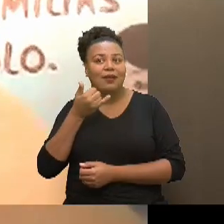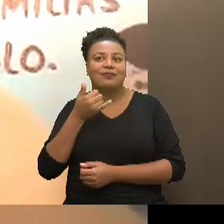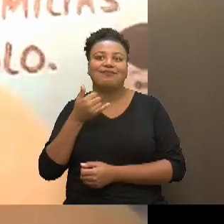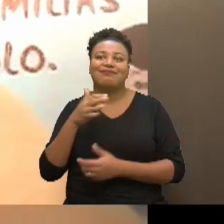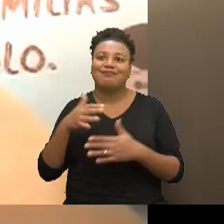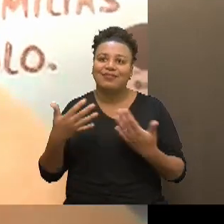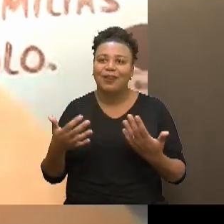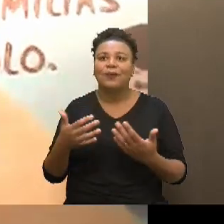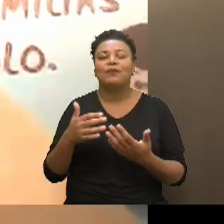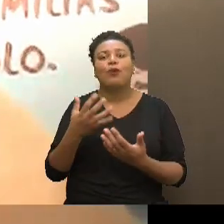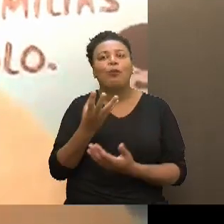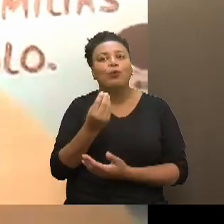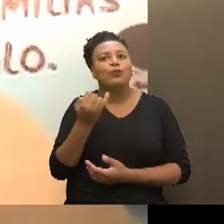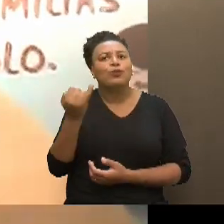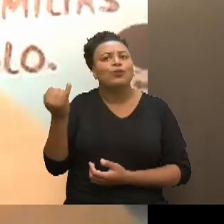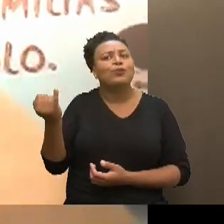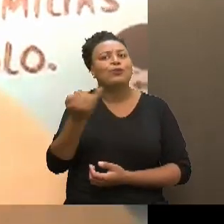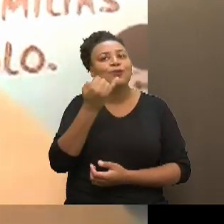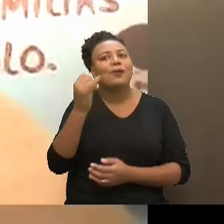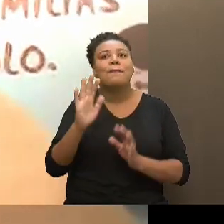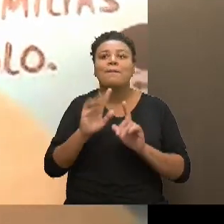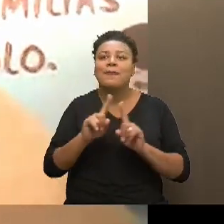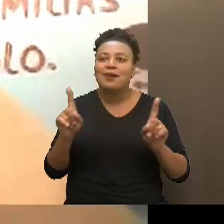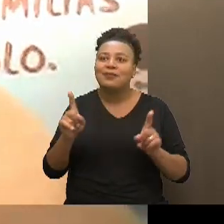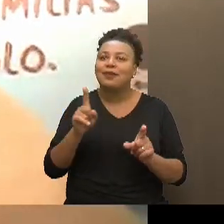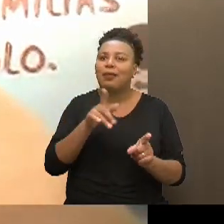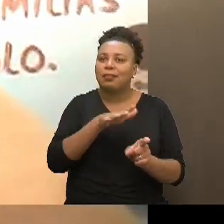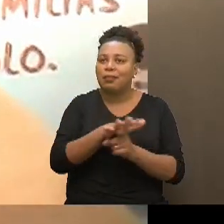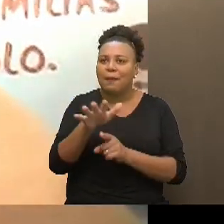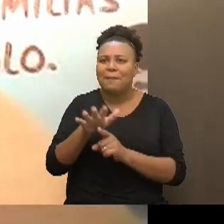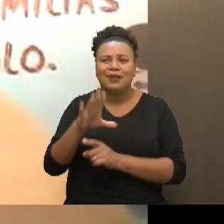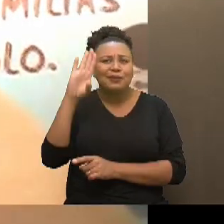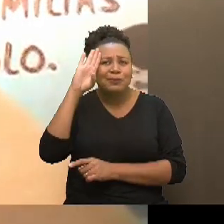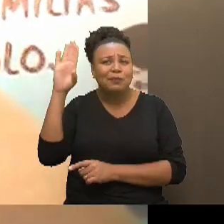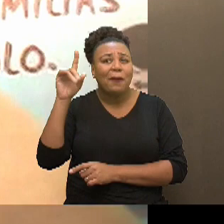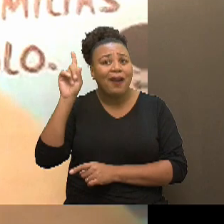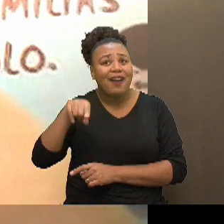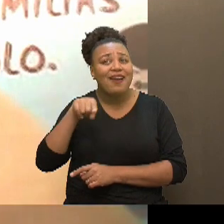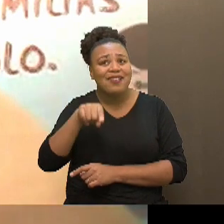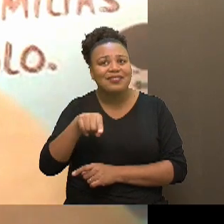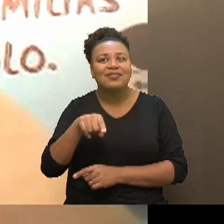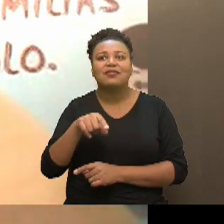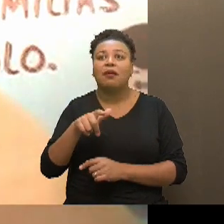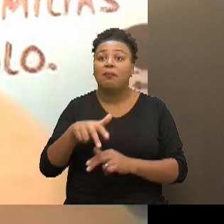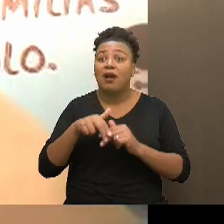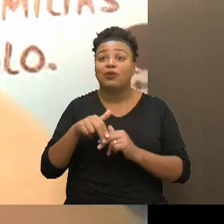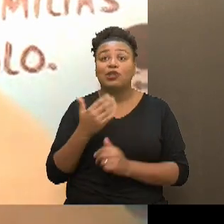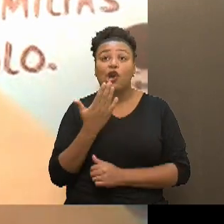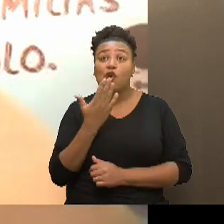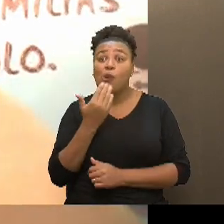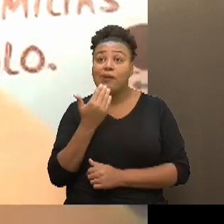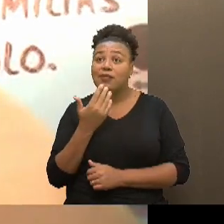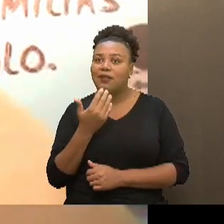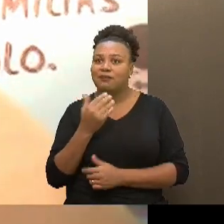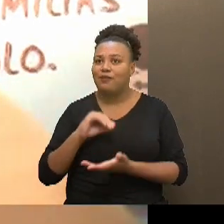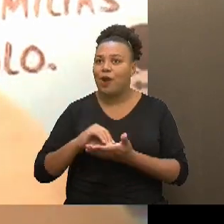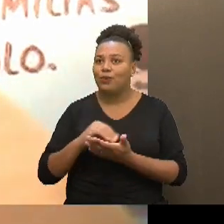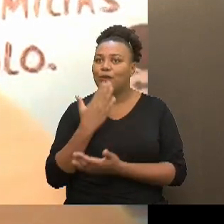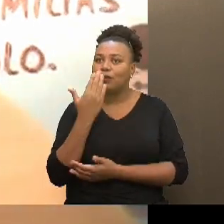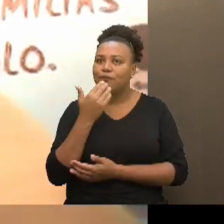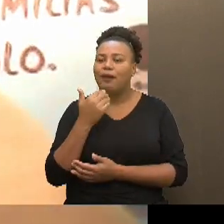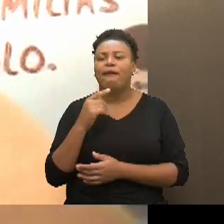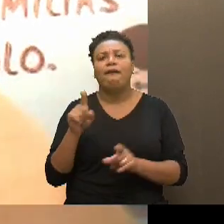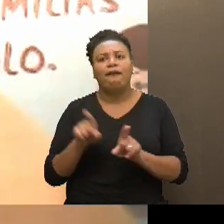então, foi bem importante, assim, mas a demanda maior foi essa, né, a demanda por comida mesmo, né, e também tem